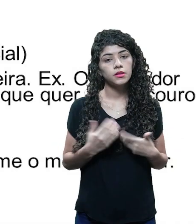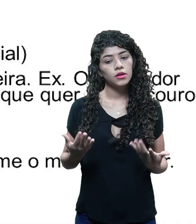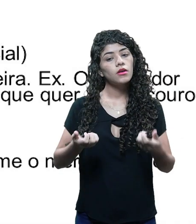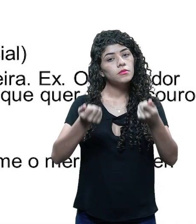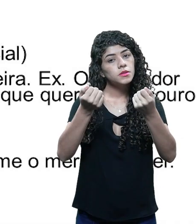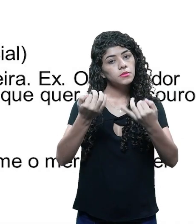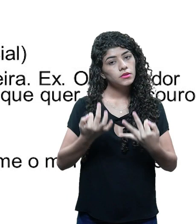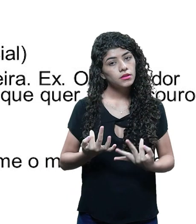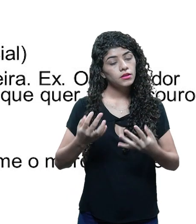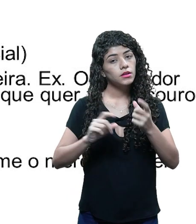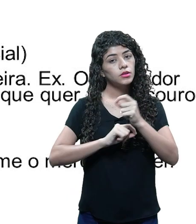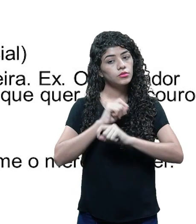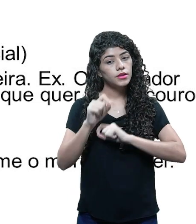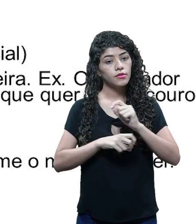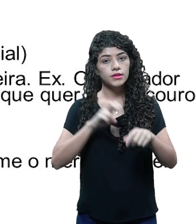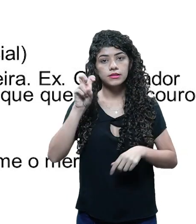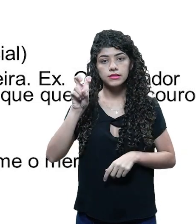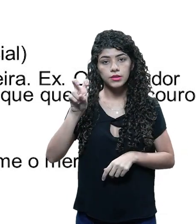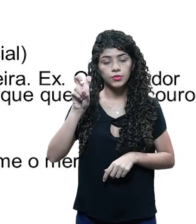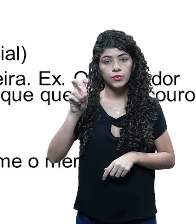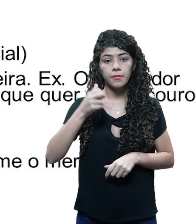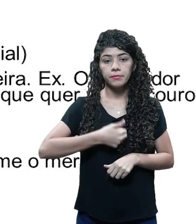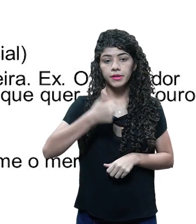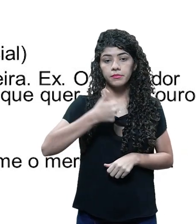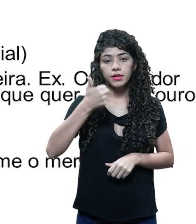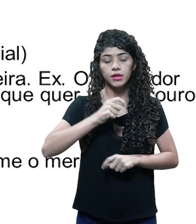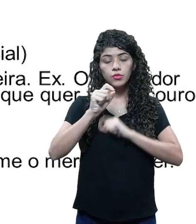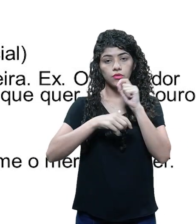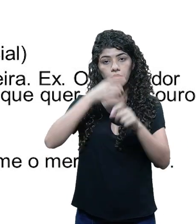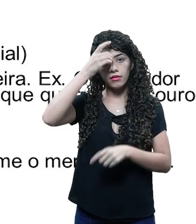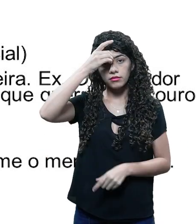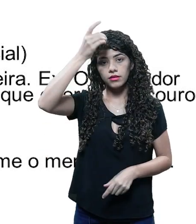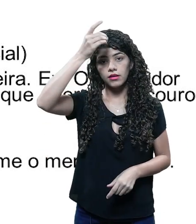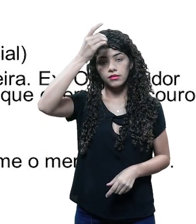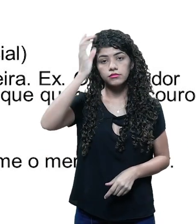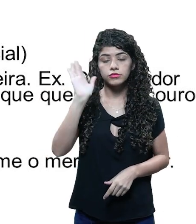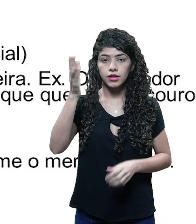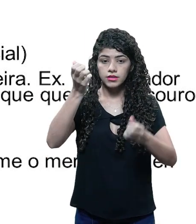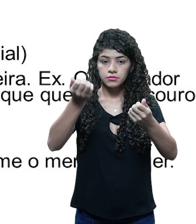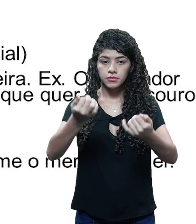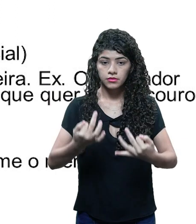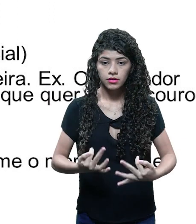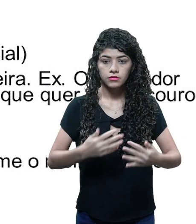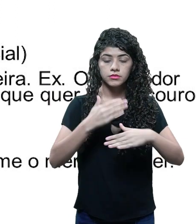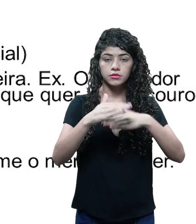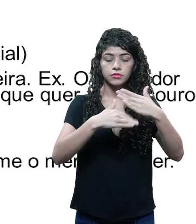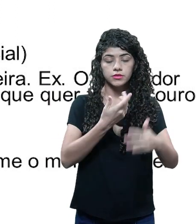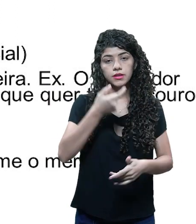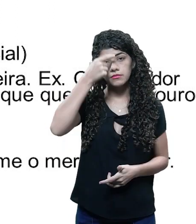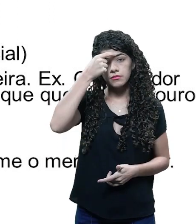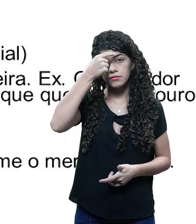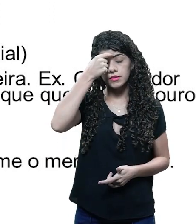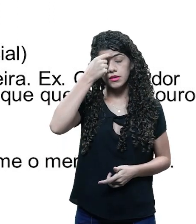falar aqui, destrinchar um pouquinho mais sobre essas cinco etapas, né? A primeira etapa, então, é a ideia, como já colocamos, que é o processo